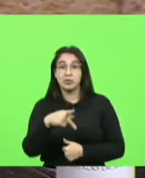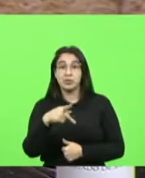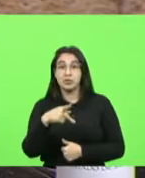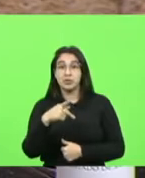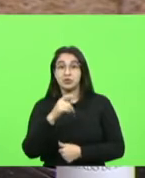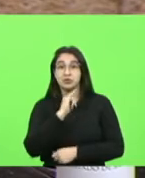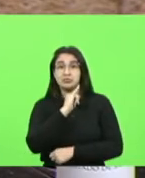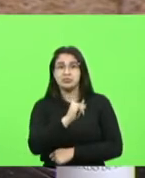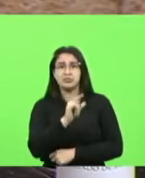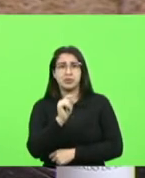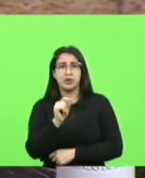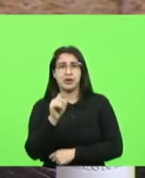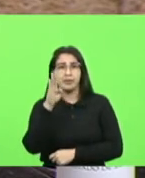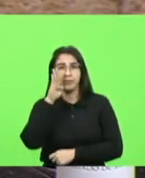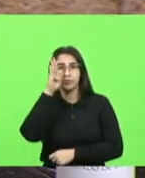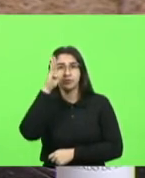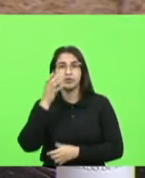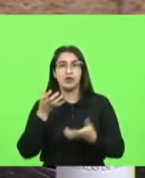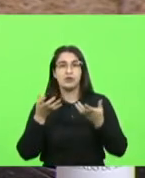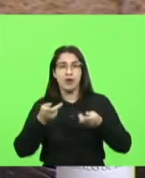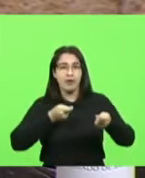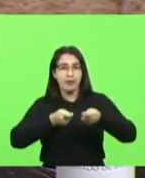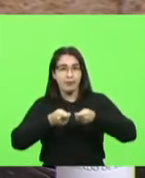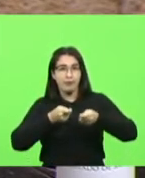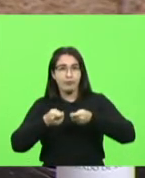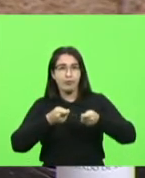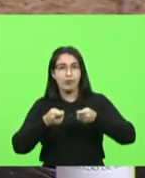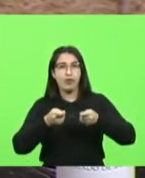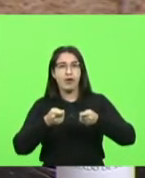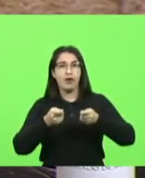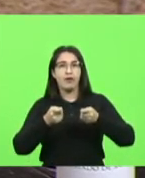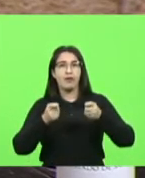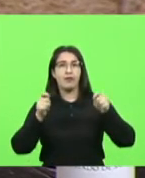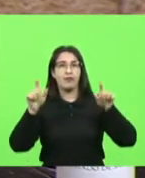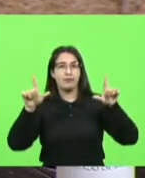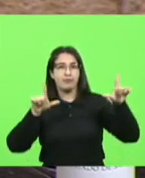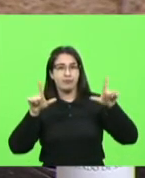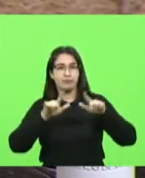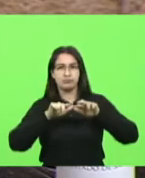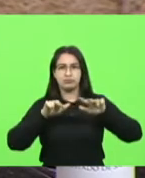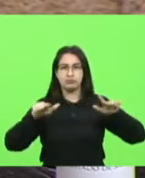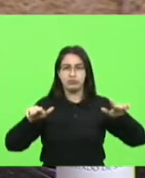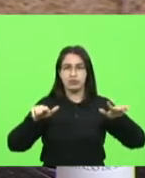que o Bolsonaro quer controlar a mídia porque o Bolsonaro xingou uma jornalista mulher